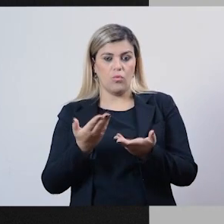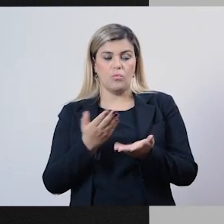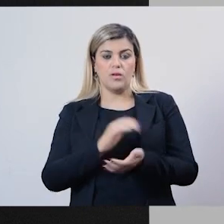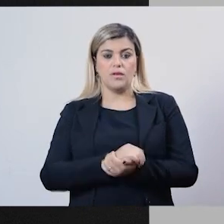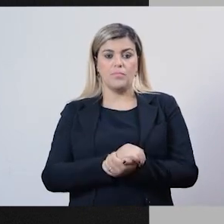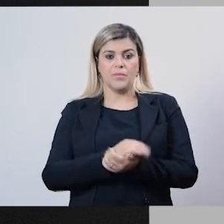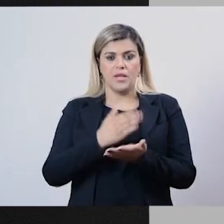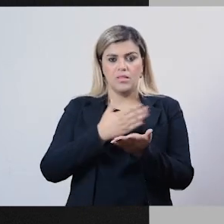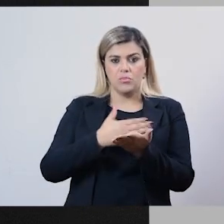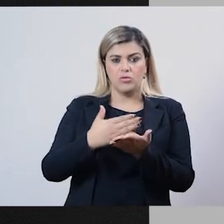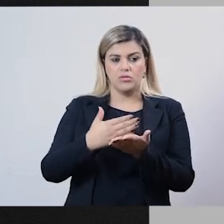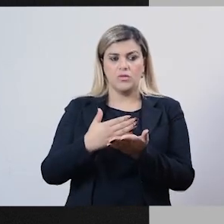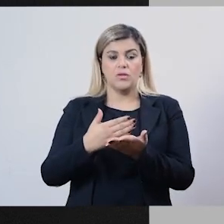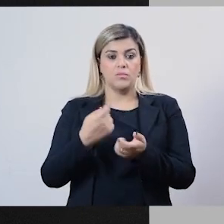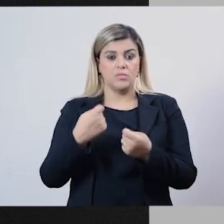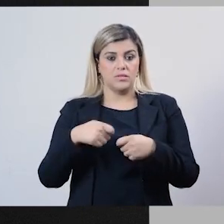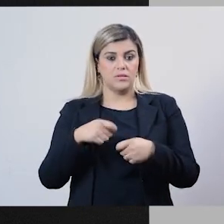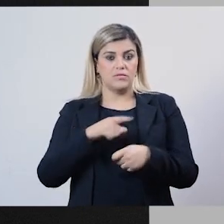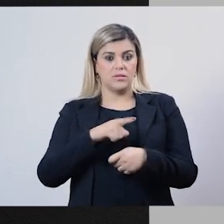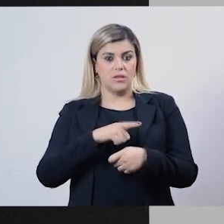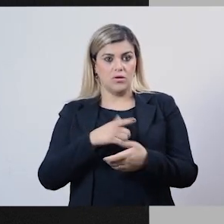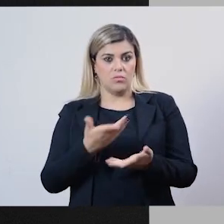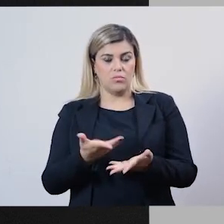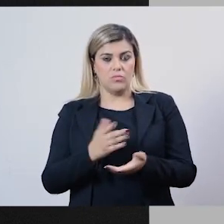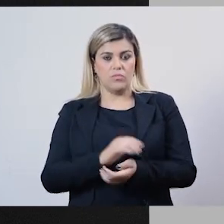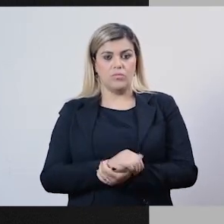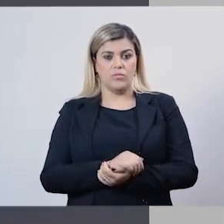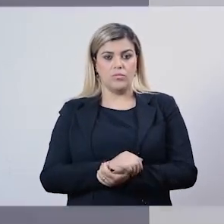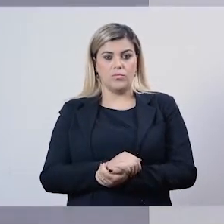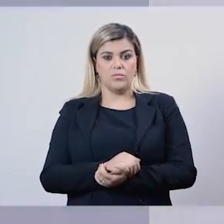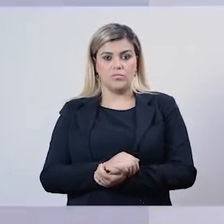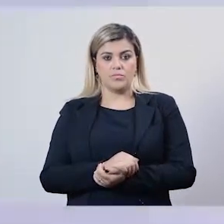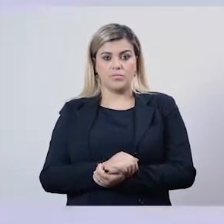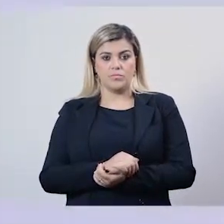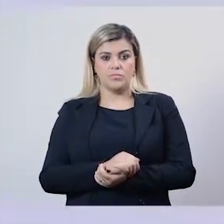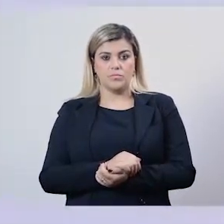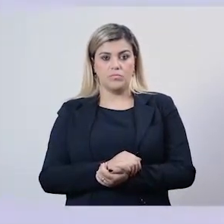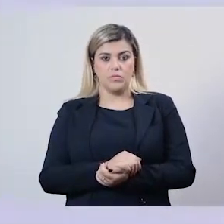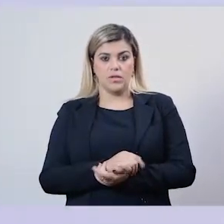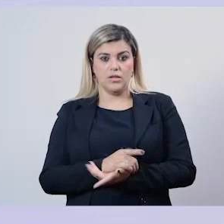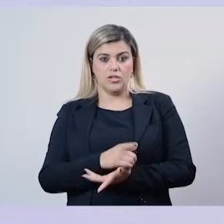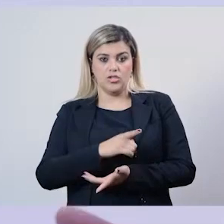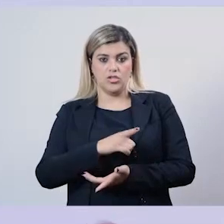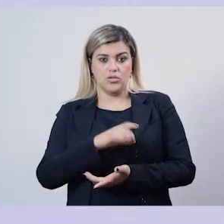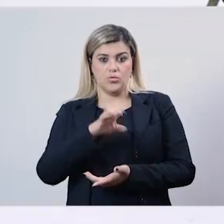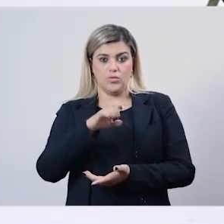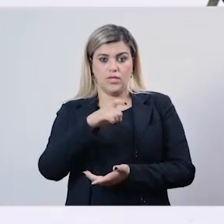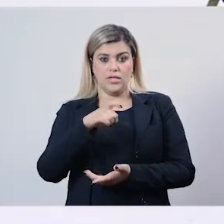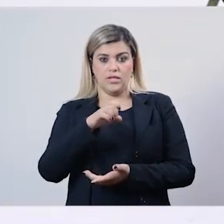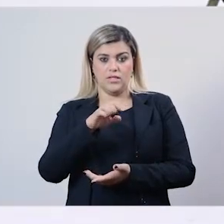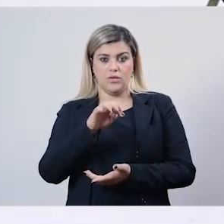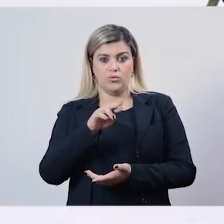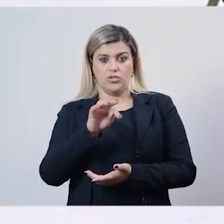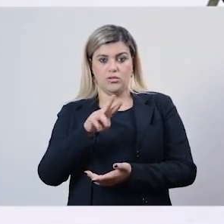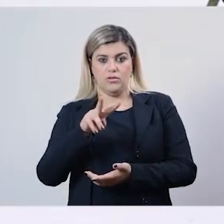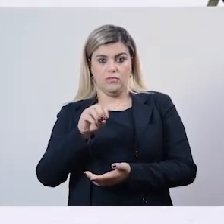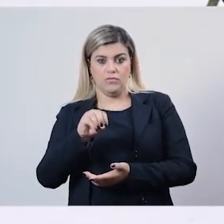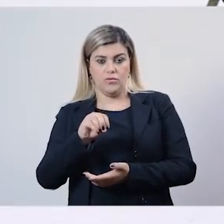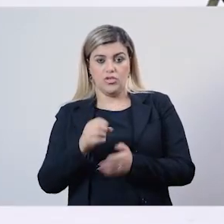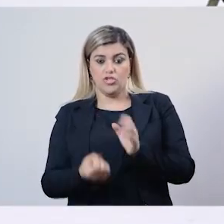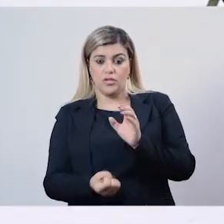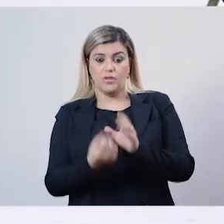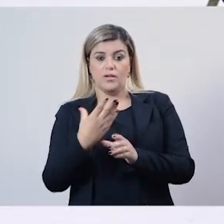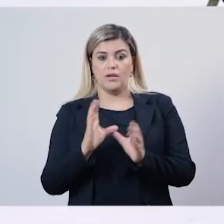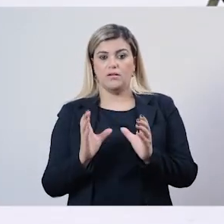iniciativa do Executivo, né? Da União, criar o conselho. O ministro pediu indicação das